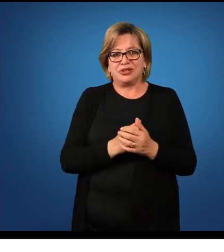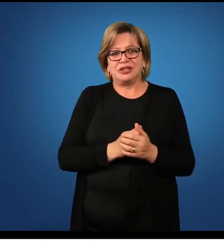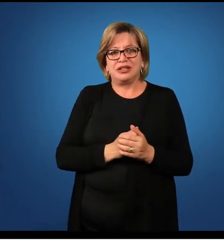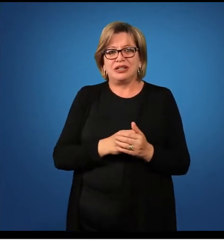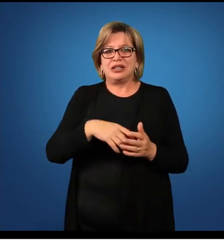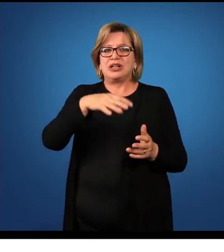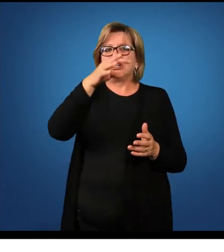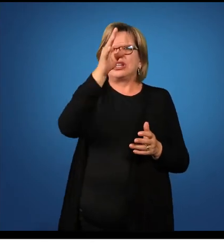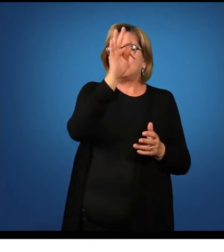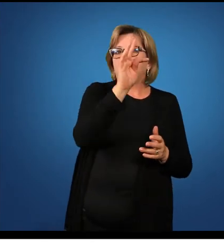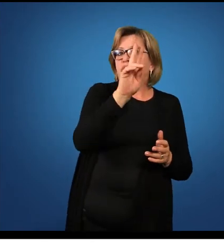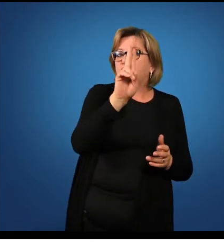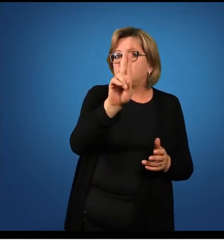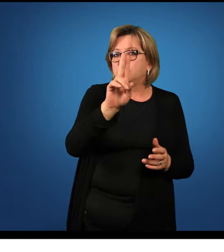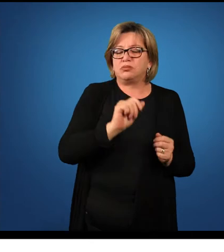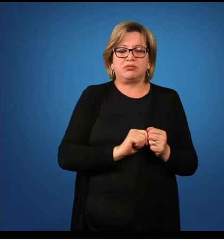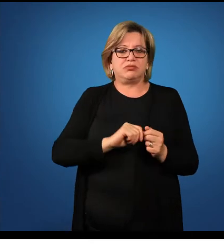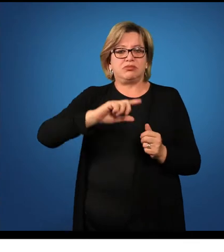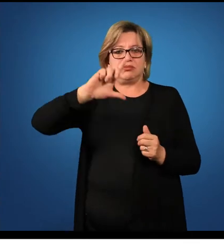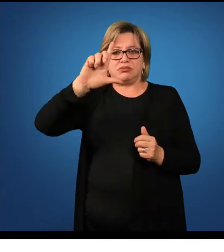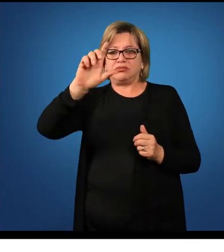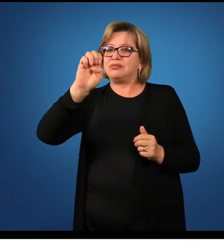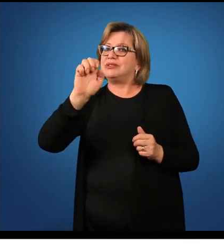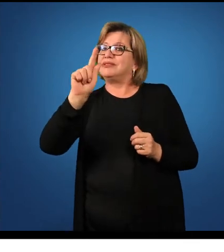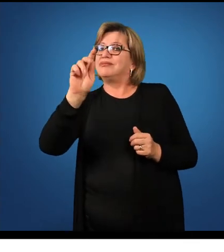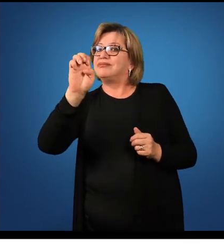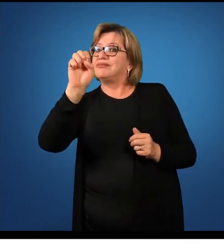legis, ile,